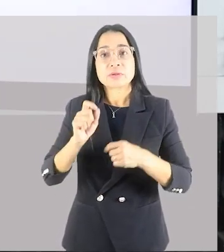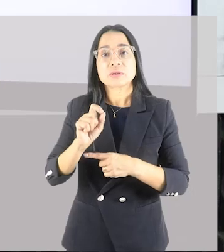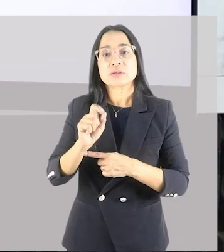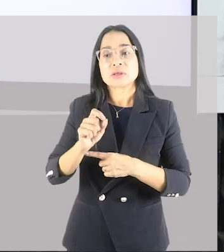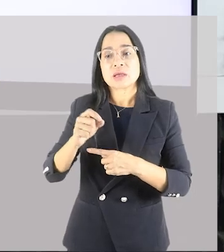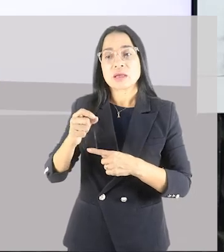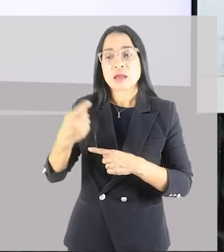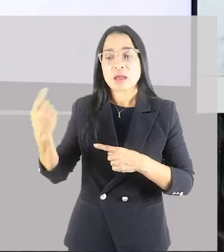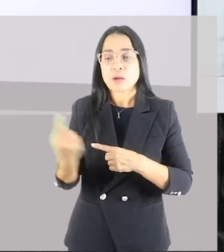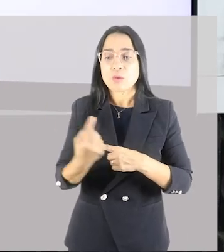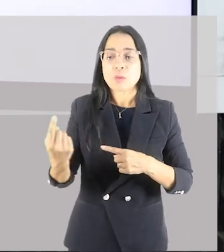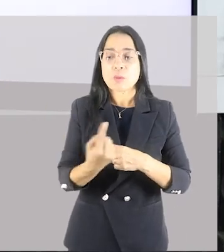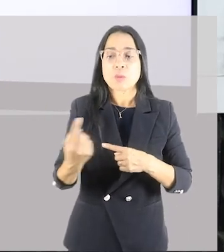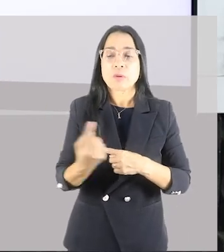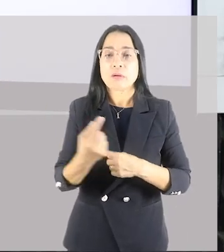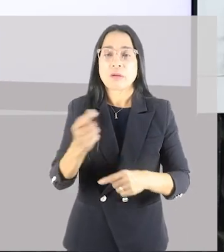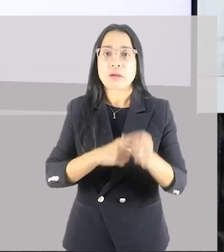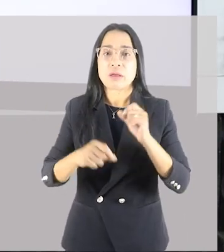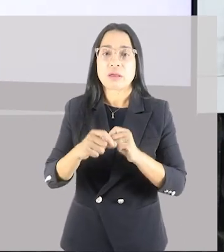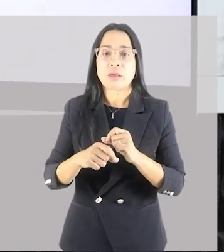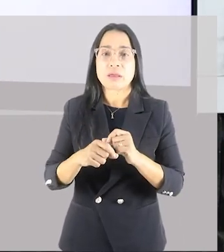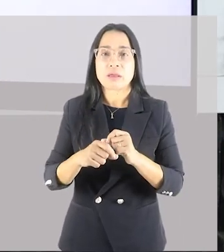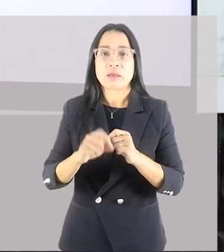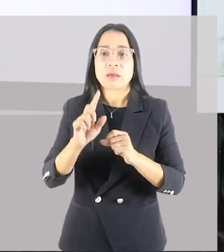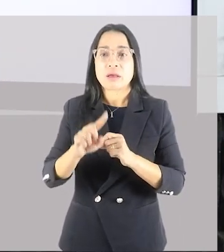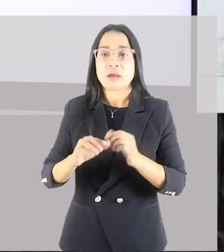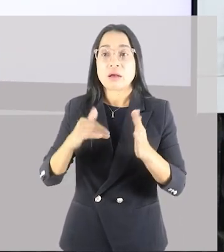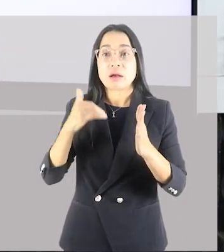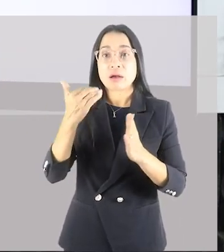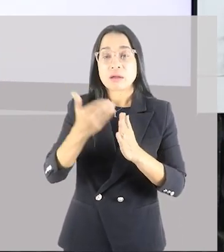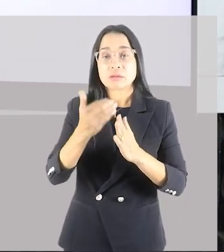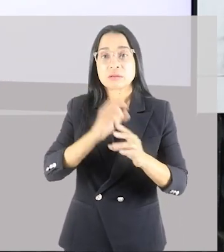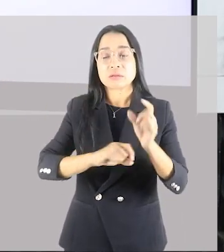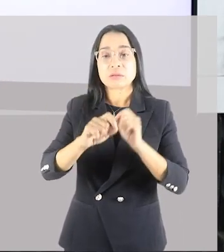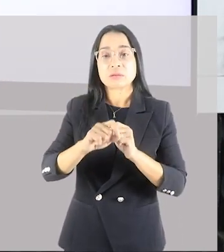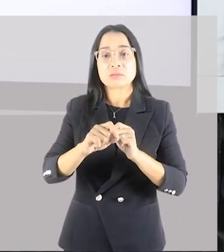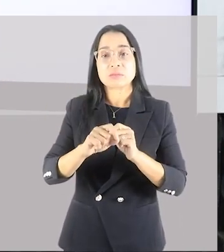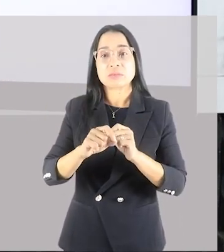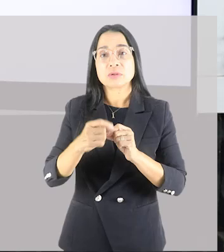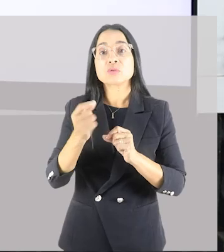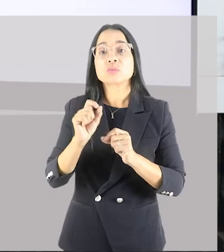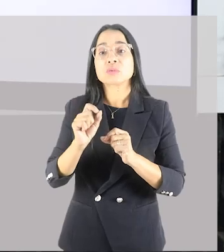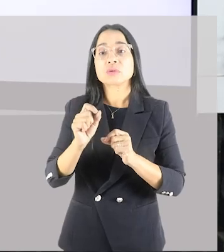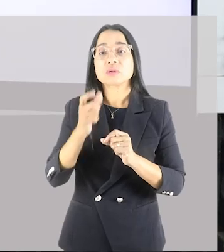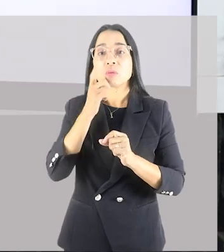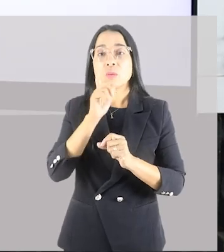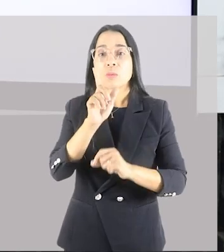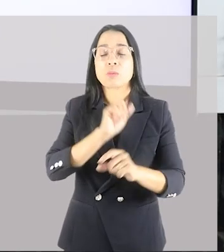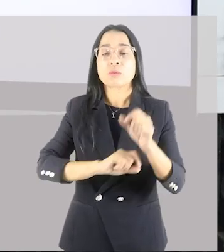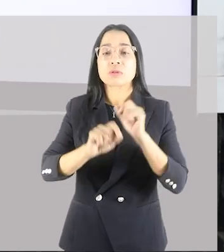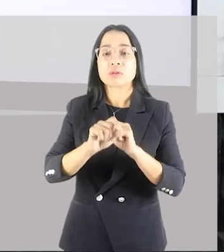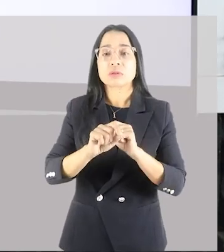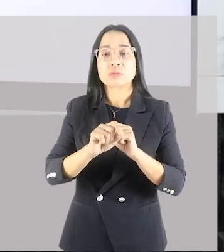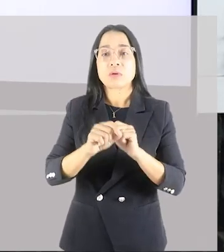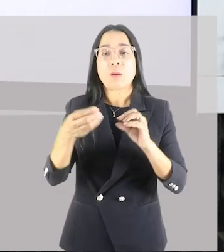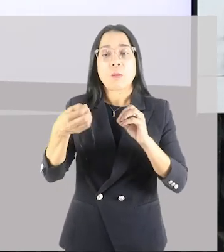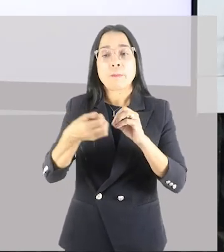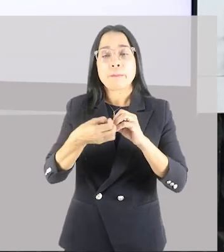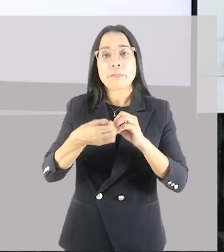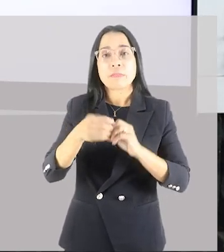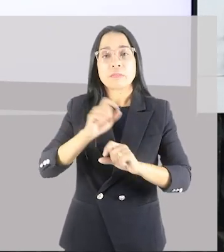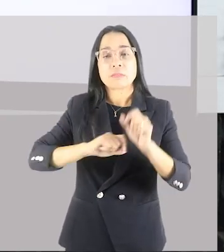correr. De preferência, correr acima da minha capacidade máxima, ou próximo